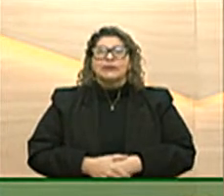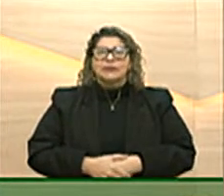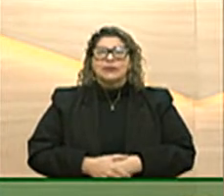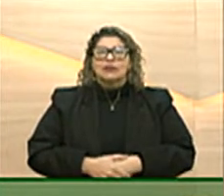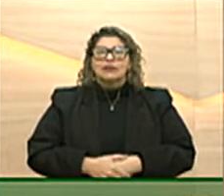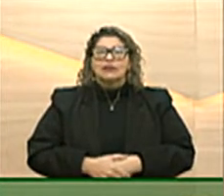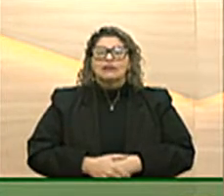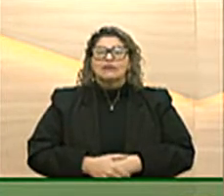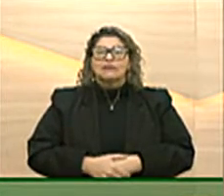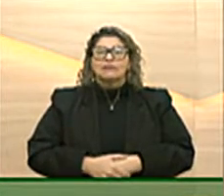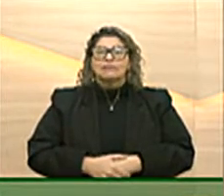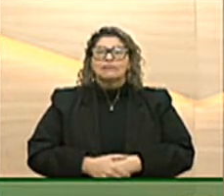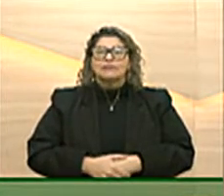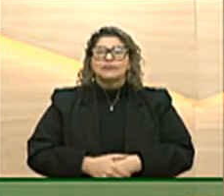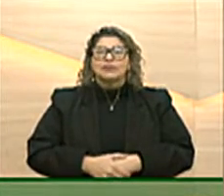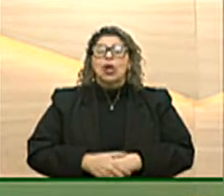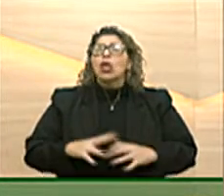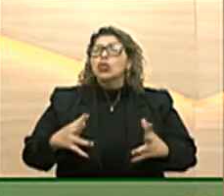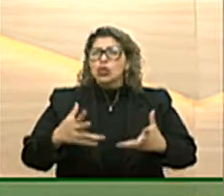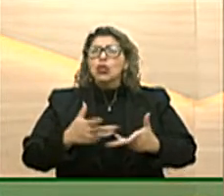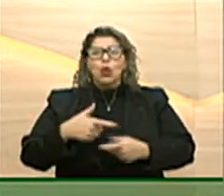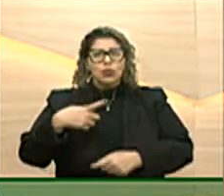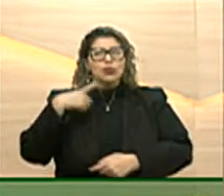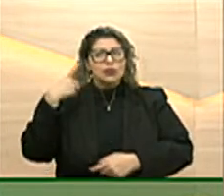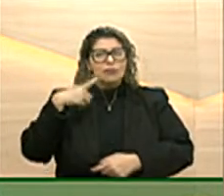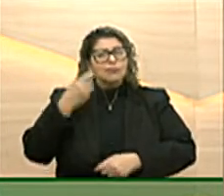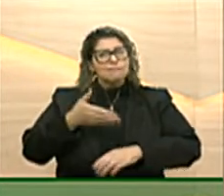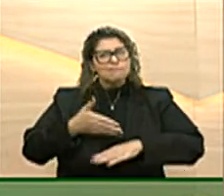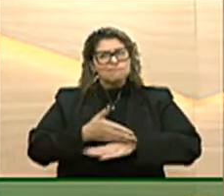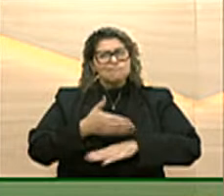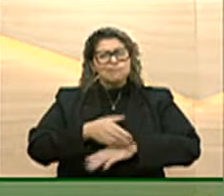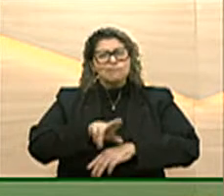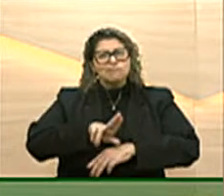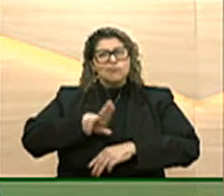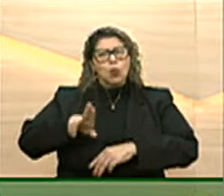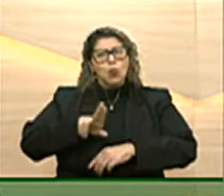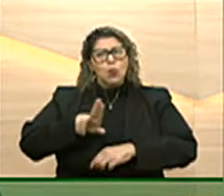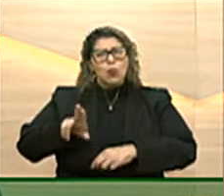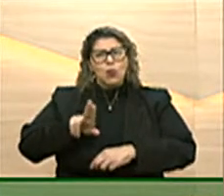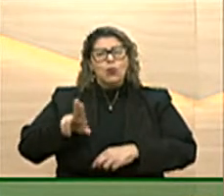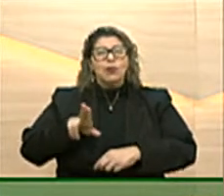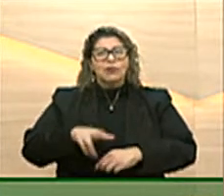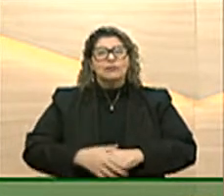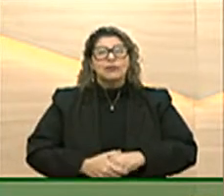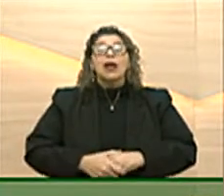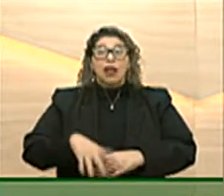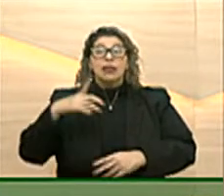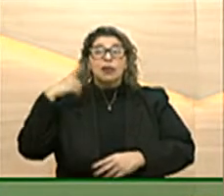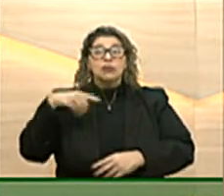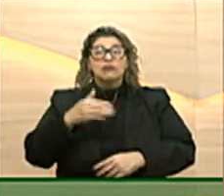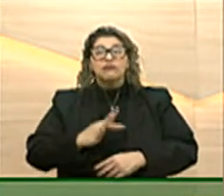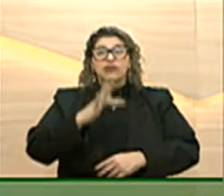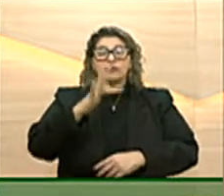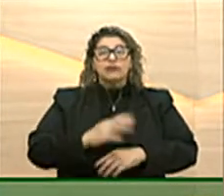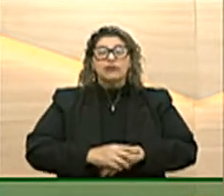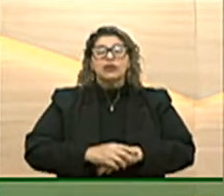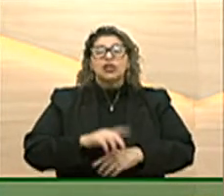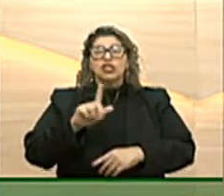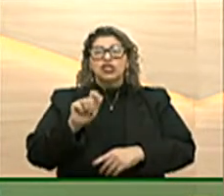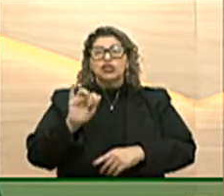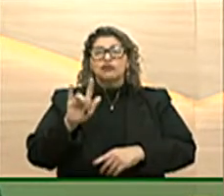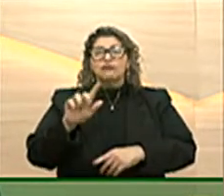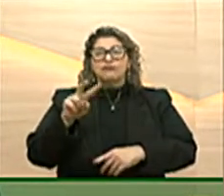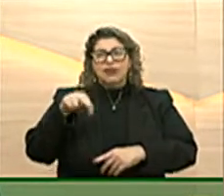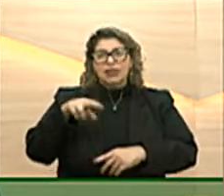Eduardo Loureiro e Surcó, Luiz Marenco, deputado Dalsiz Oliveira, os deputados federais Giovanni Scherini e Pedro